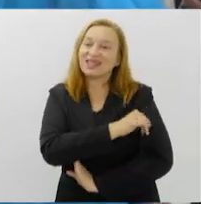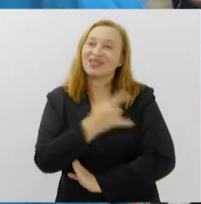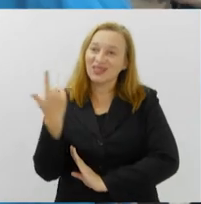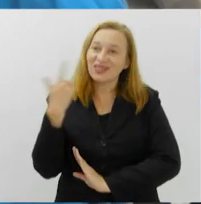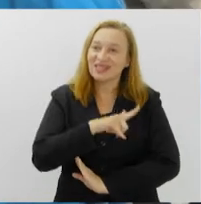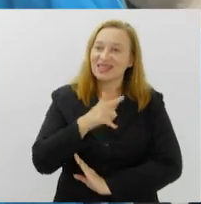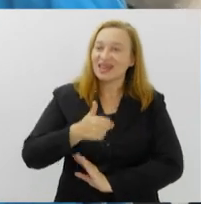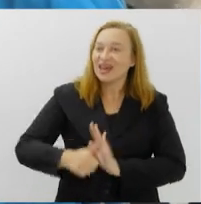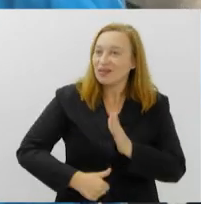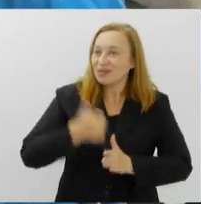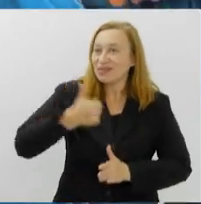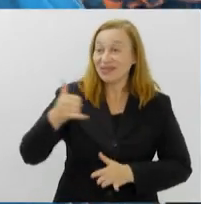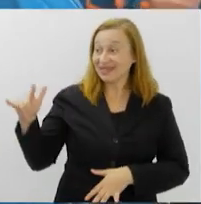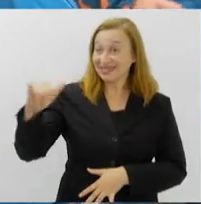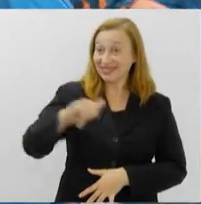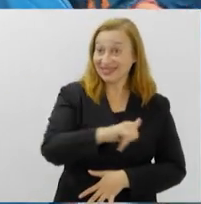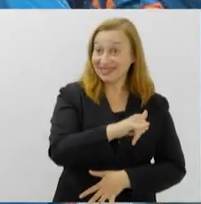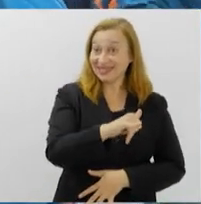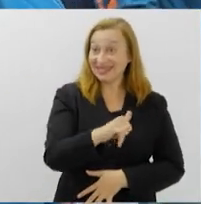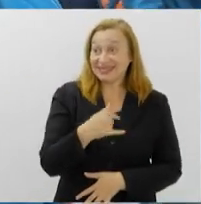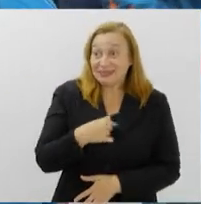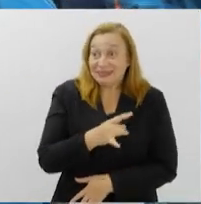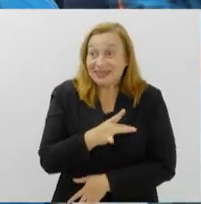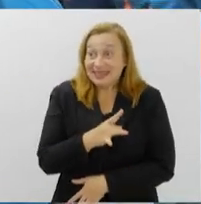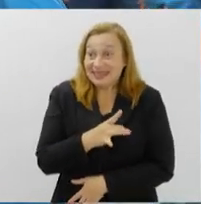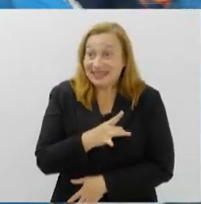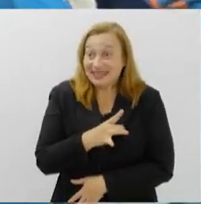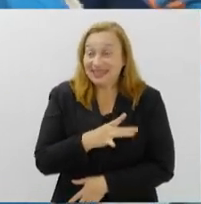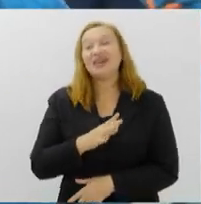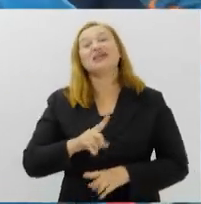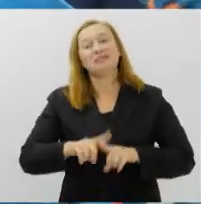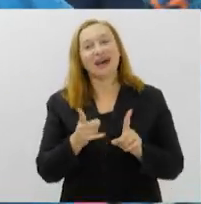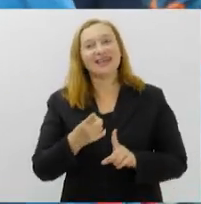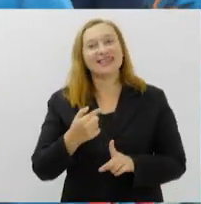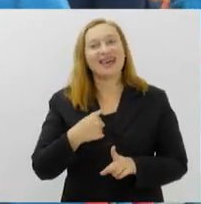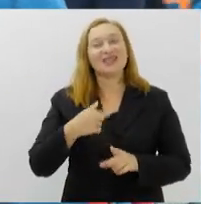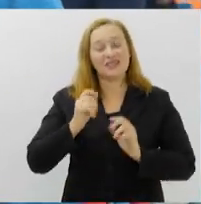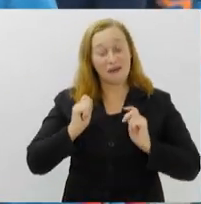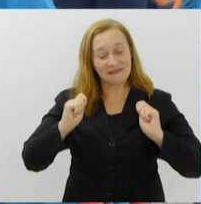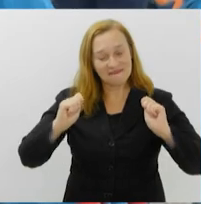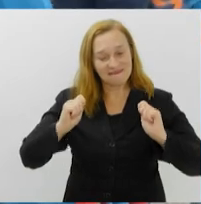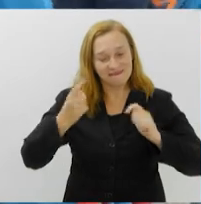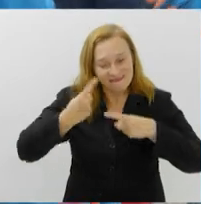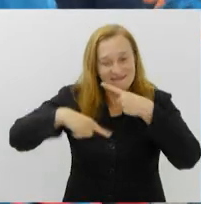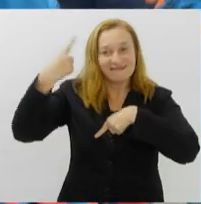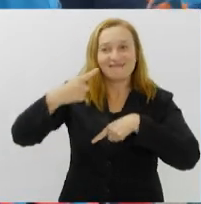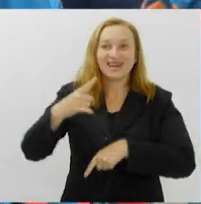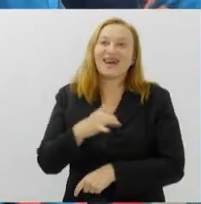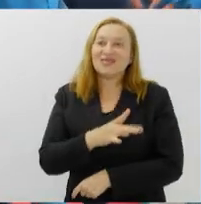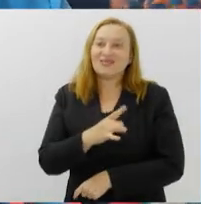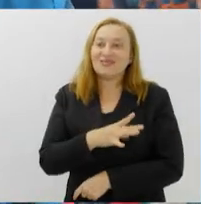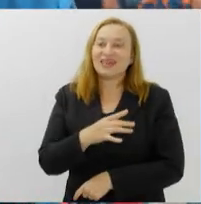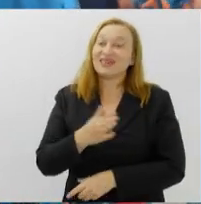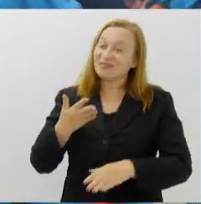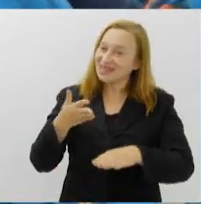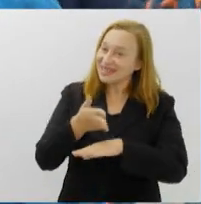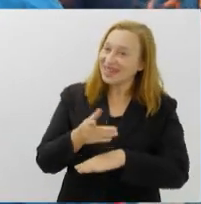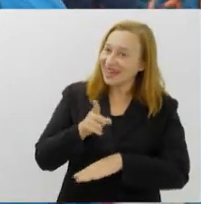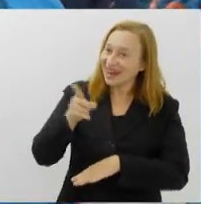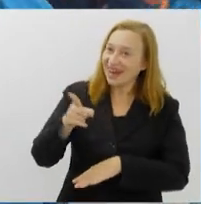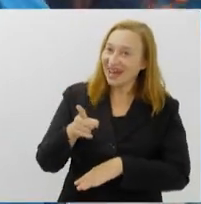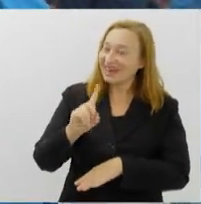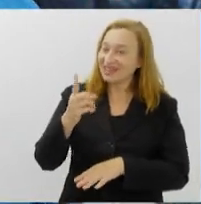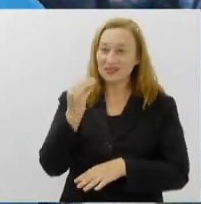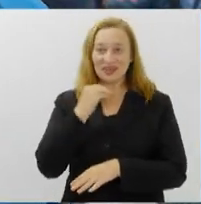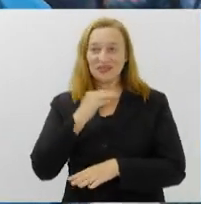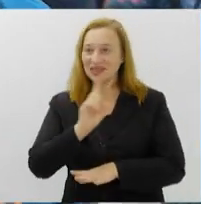Primeira vez andando de avião. Dá um pouquinho de medo, mas eu vou superar esse medo para chegar lá e não